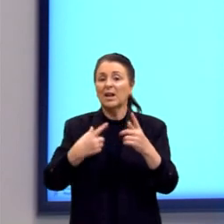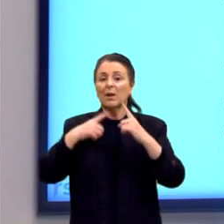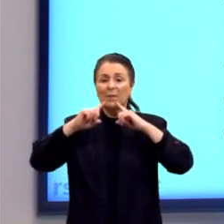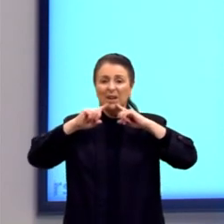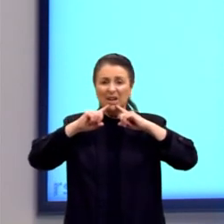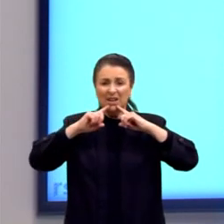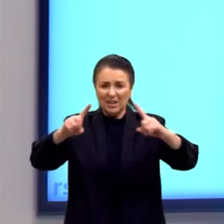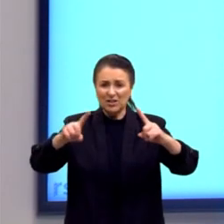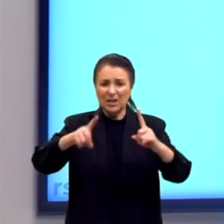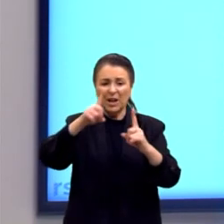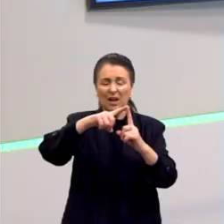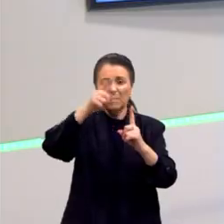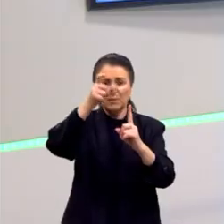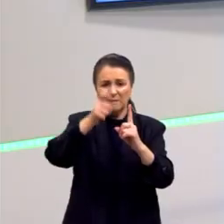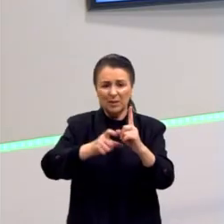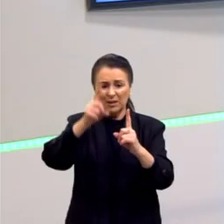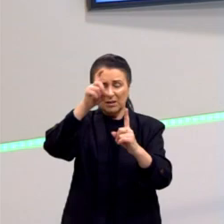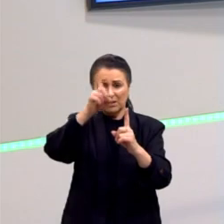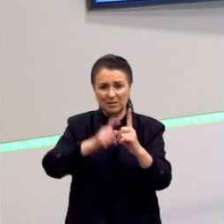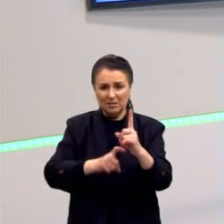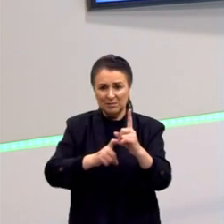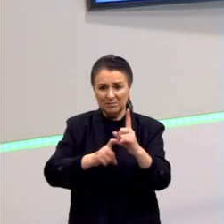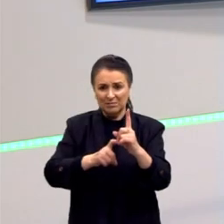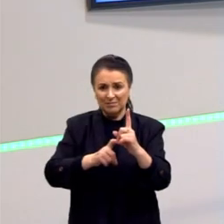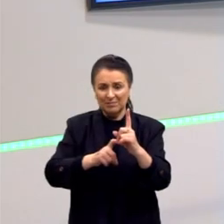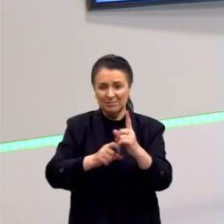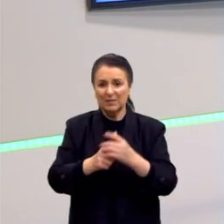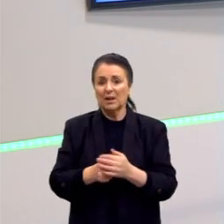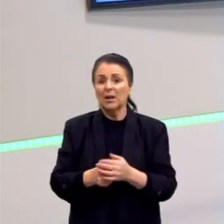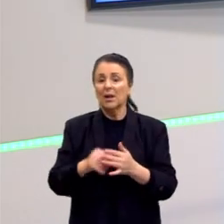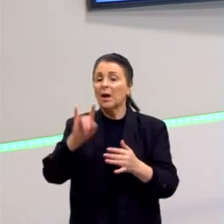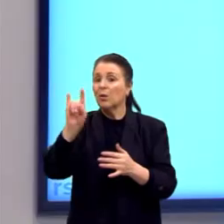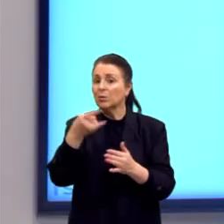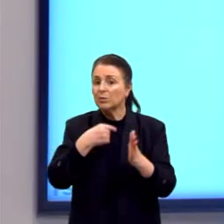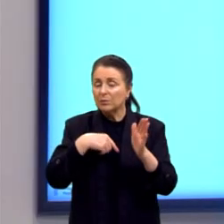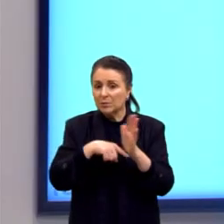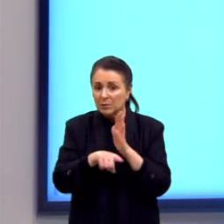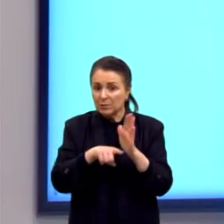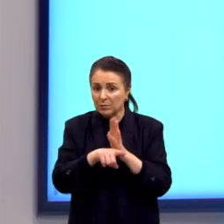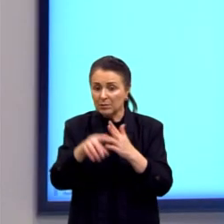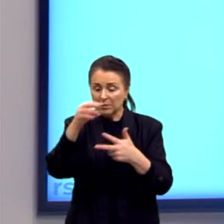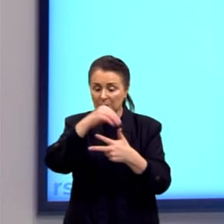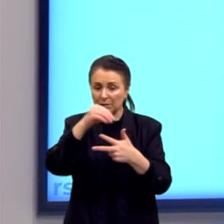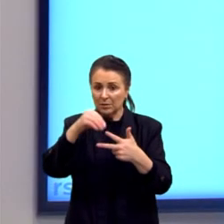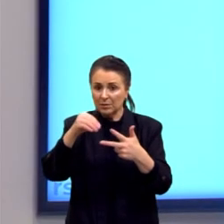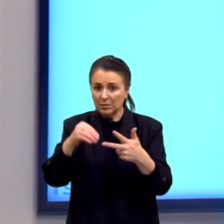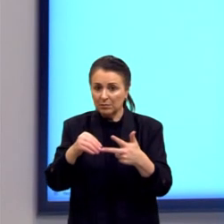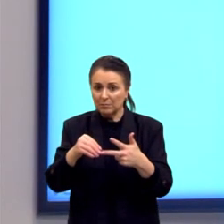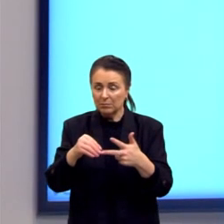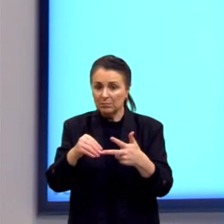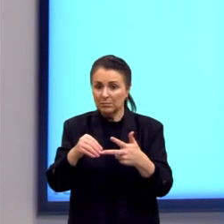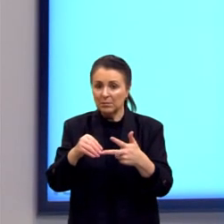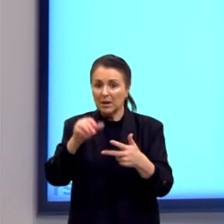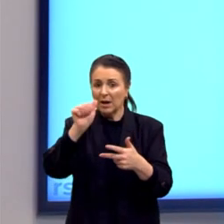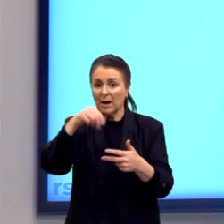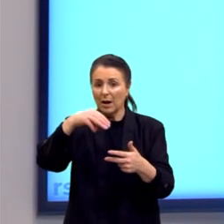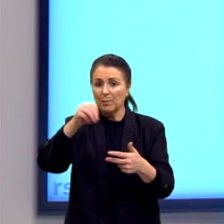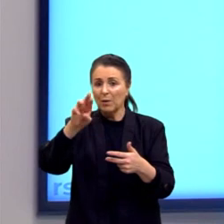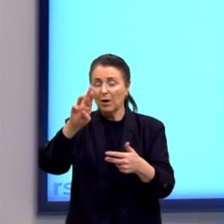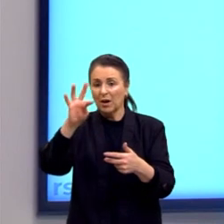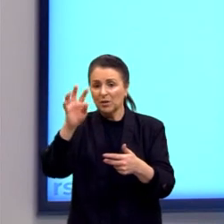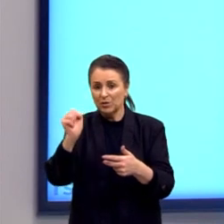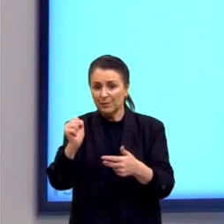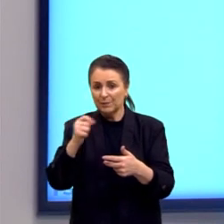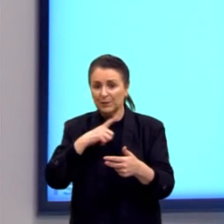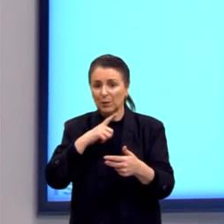Aquele ser em essência não tem no existencialismo. Última questão. Em A Morte, o Ivan Illich,